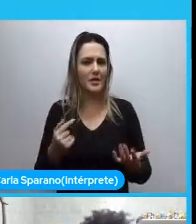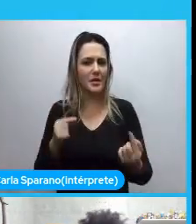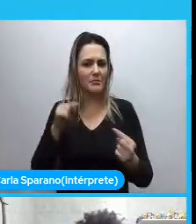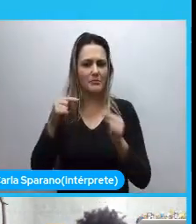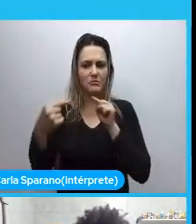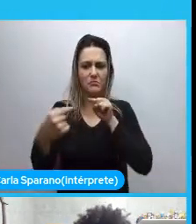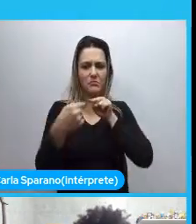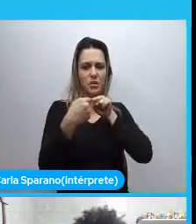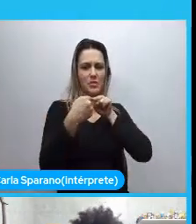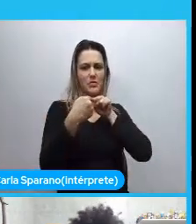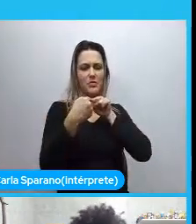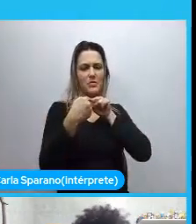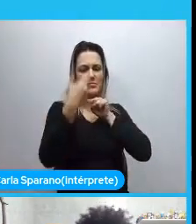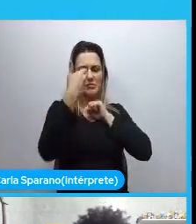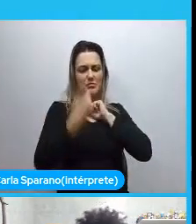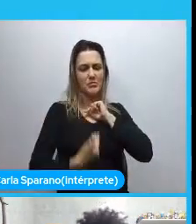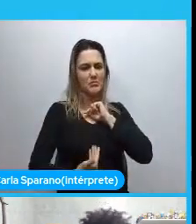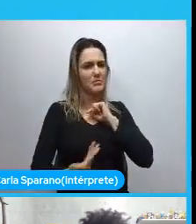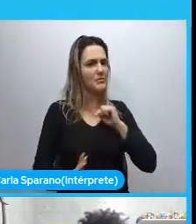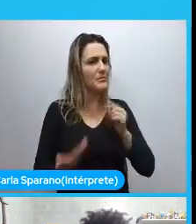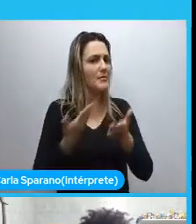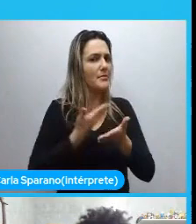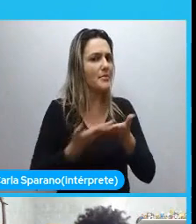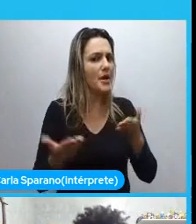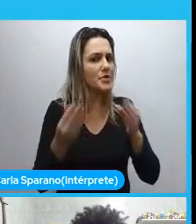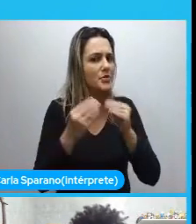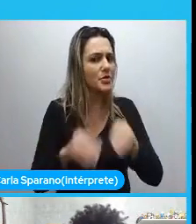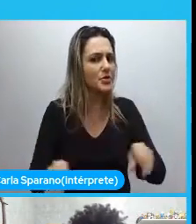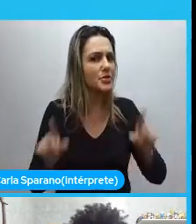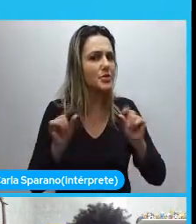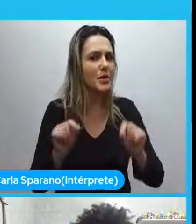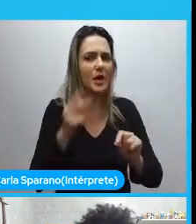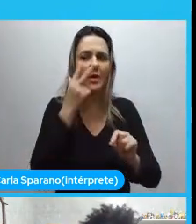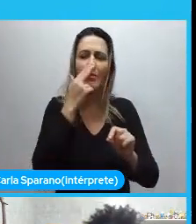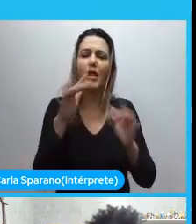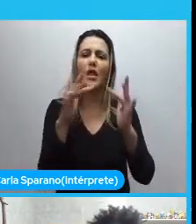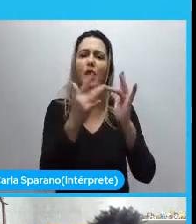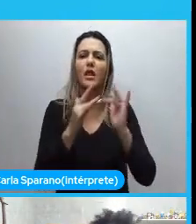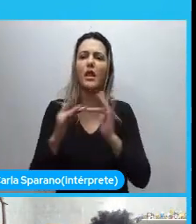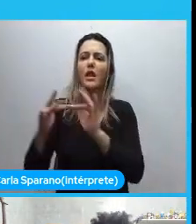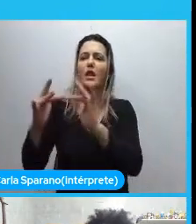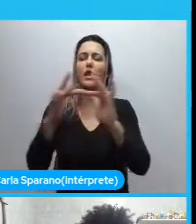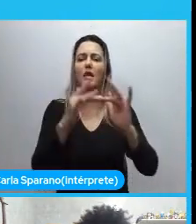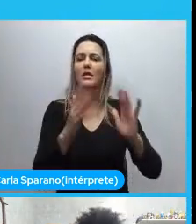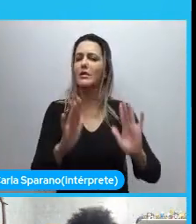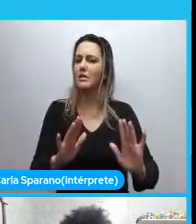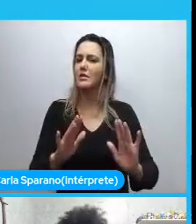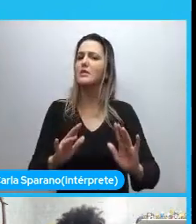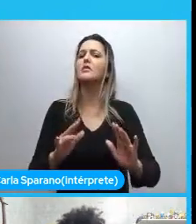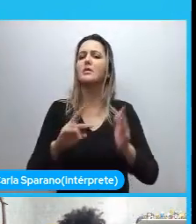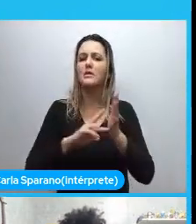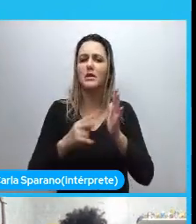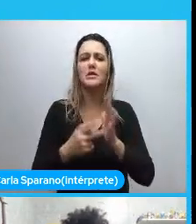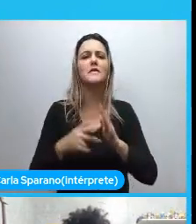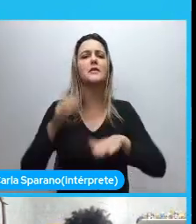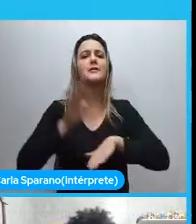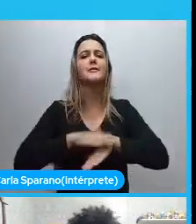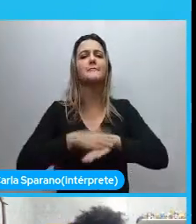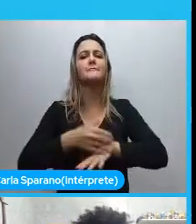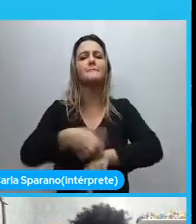você perde. A Satashaku vai dizer. Que são apenas as suas correntes. Então. É. É um ato de liberdade. Quando você.